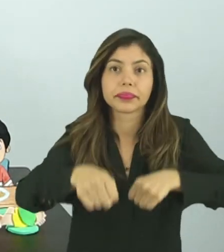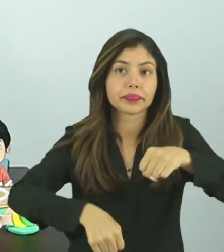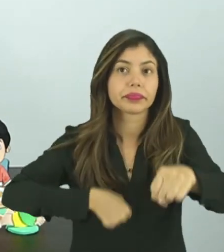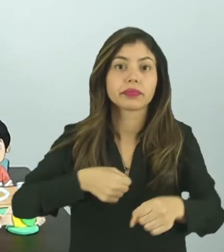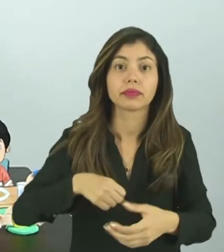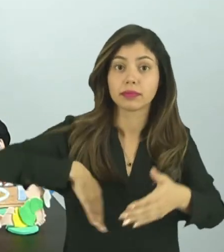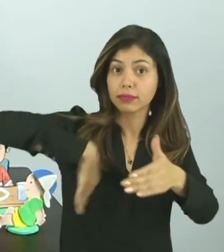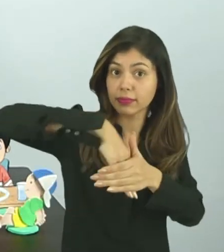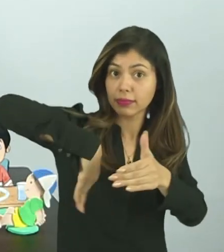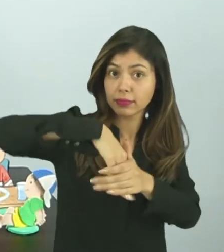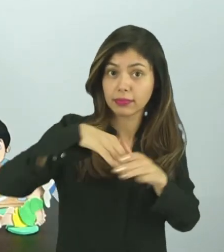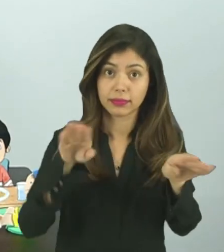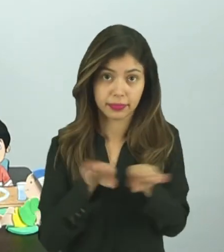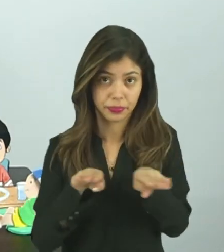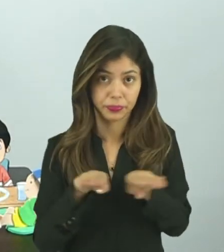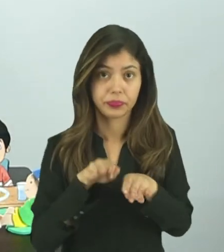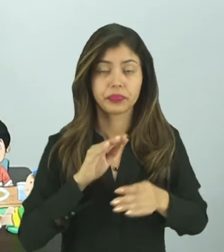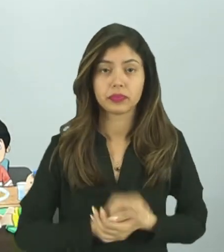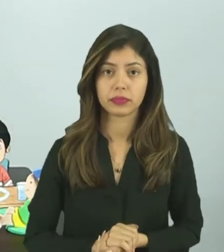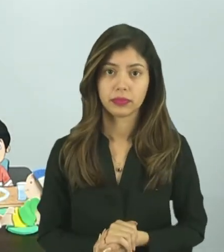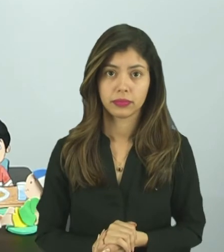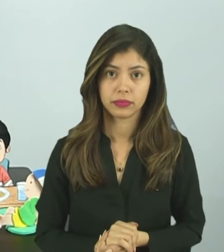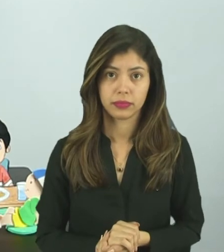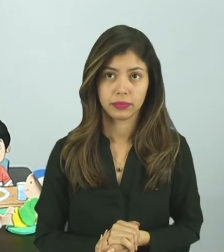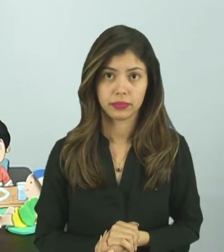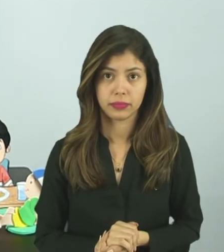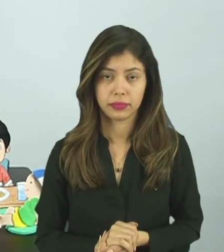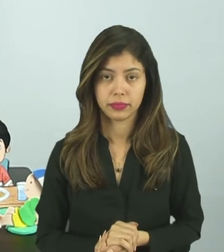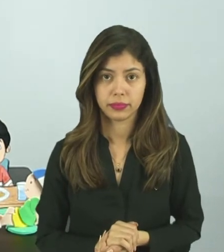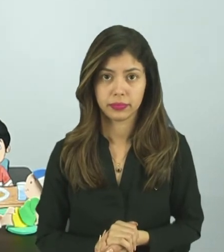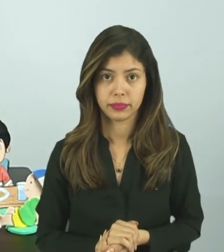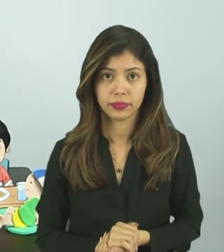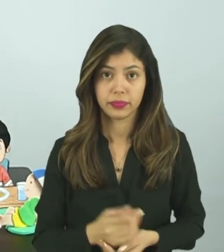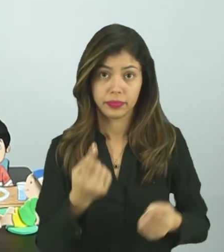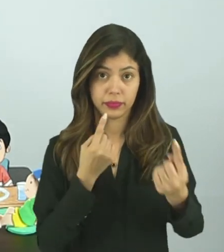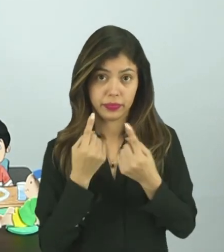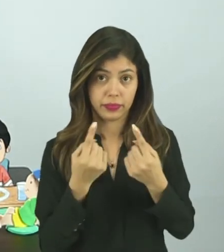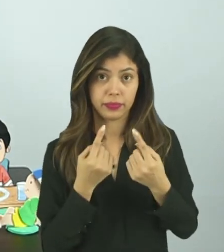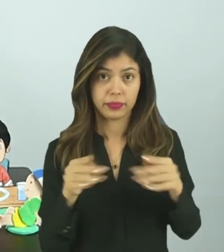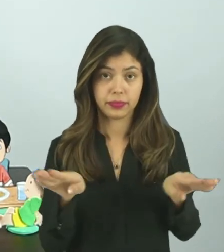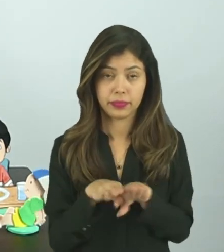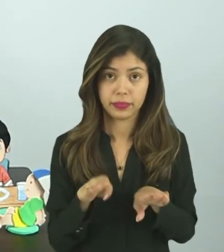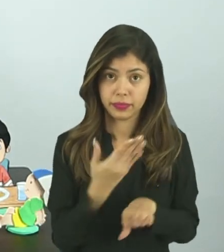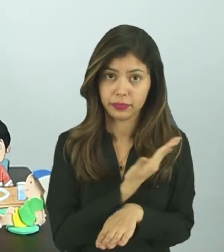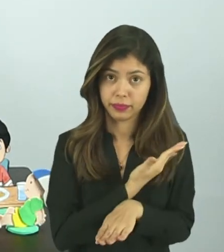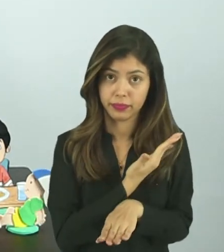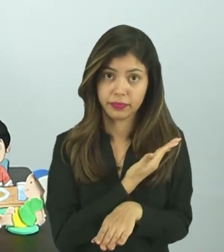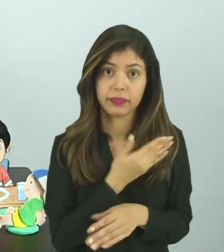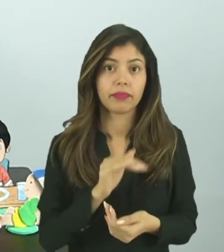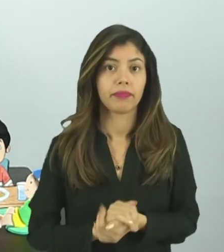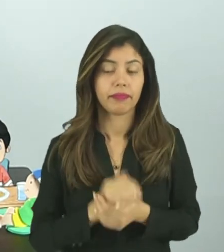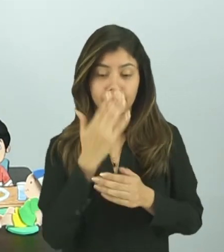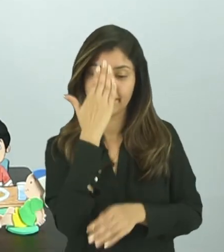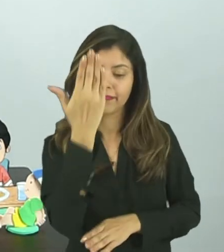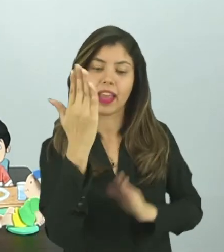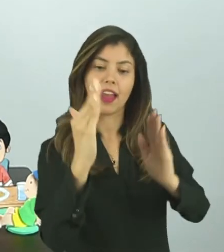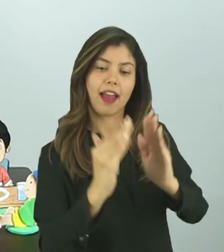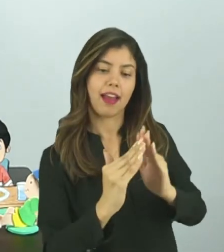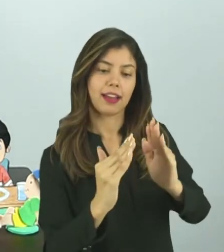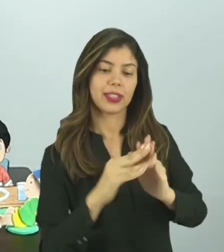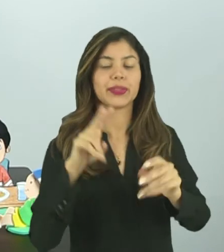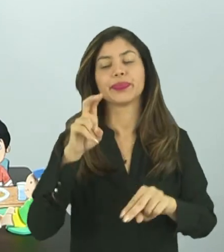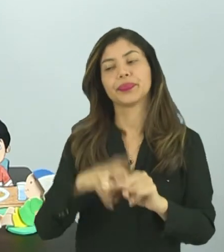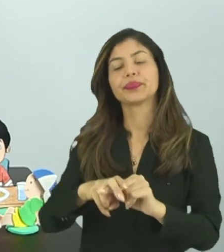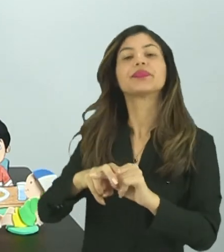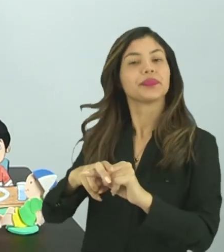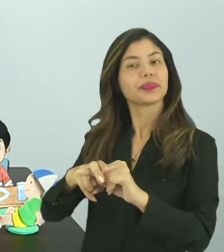tarde, jogar futebol, conversar com um colega na frente da nossa casa, sentados. O que mais